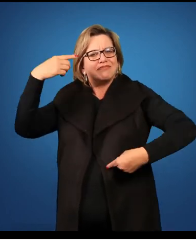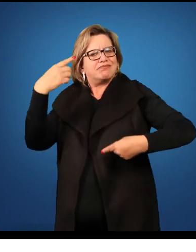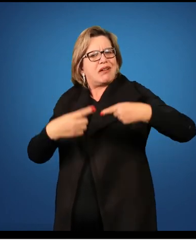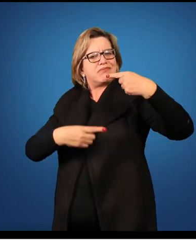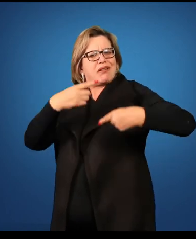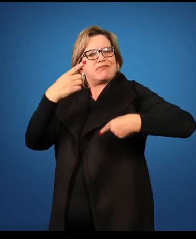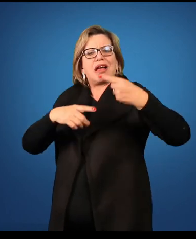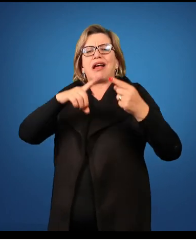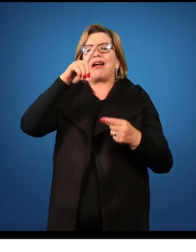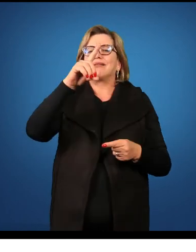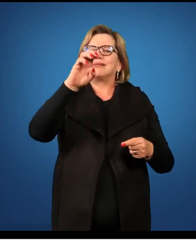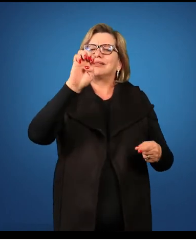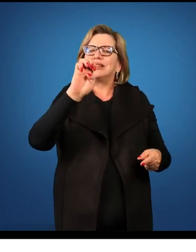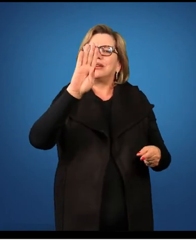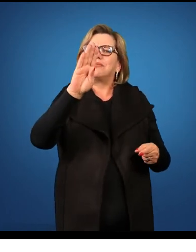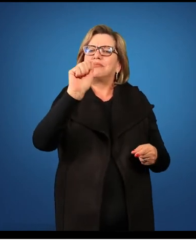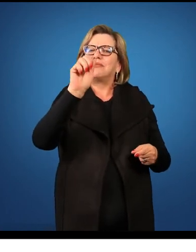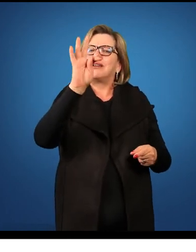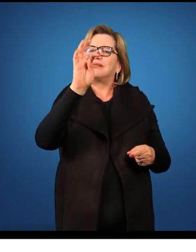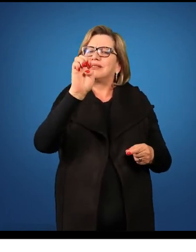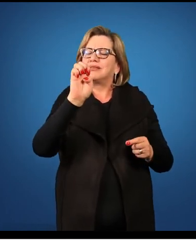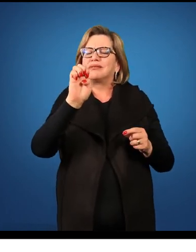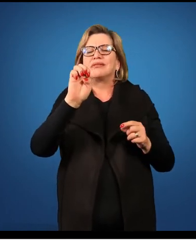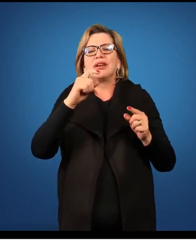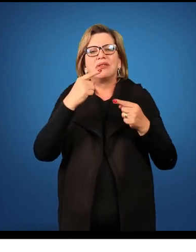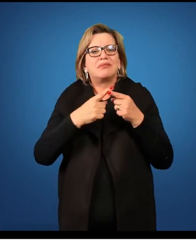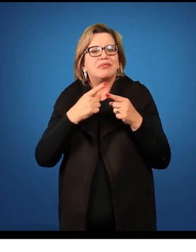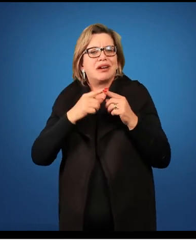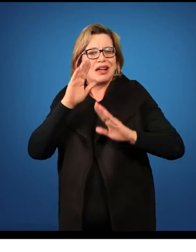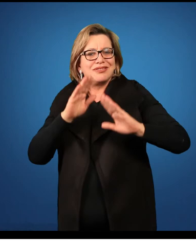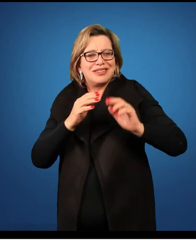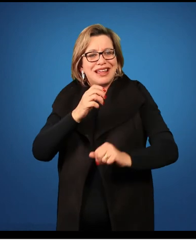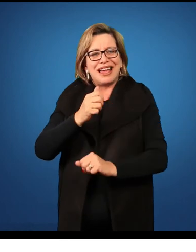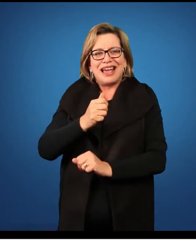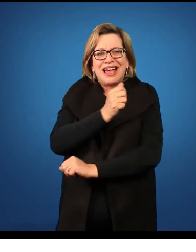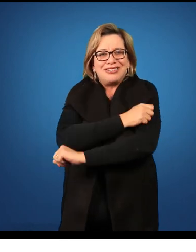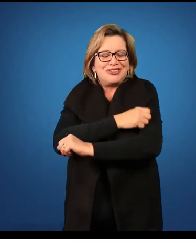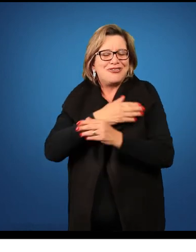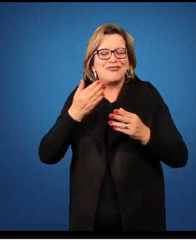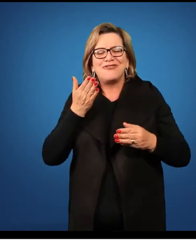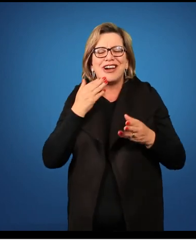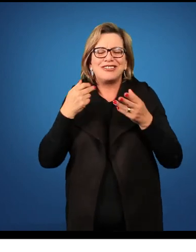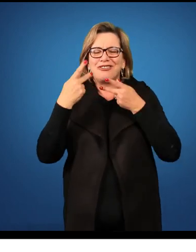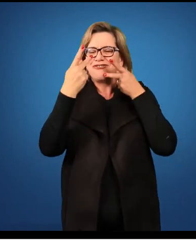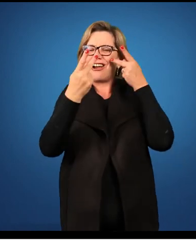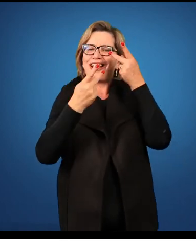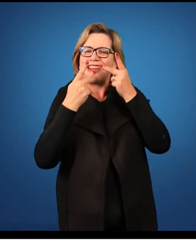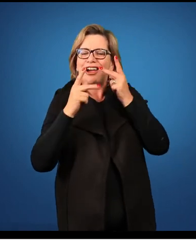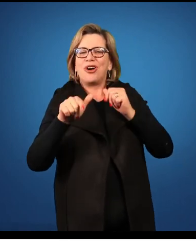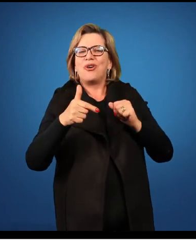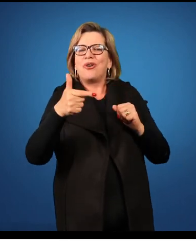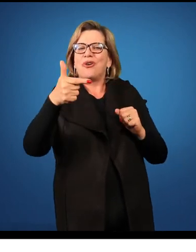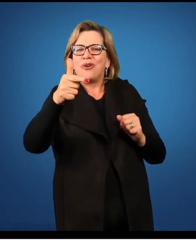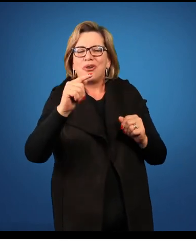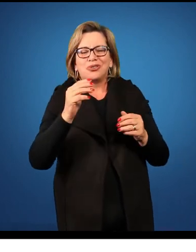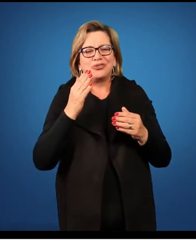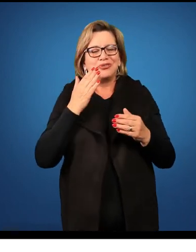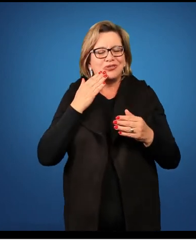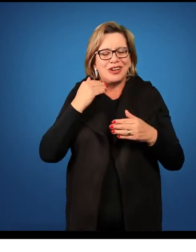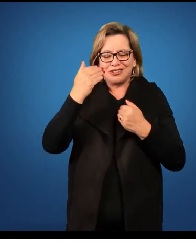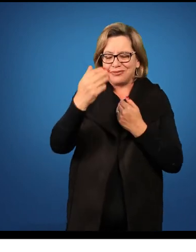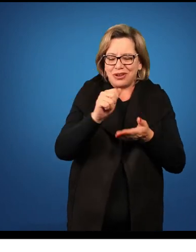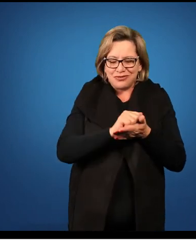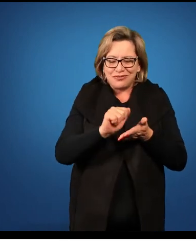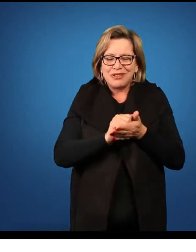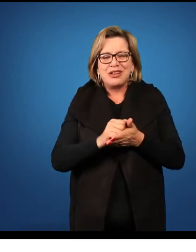que se expressam melhor de forma escrita, alguns alunos se expressam melhor de forma oral, então nós podemos utilizar debates, podemos utilizar apresentação de seminários,